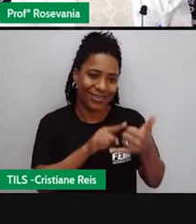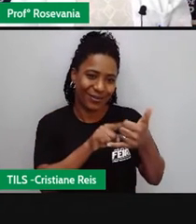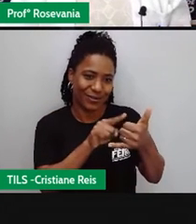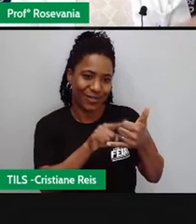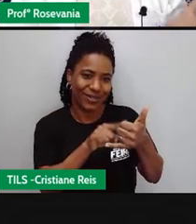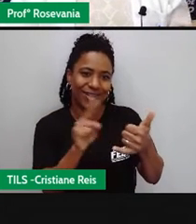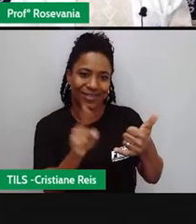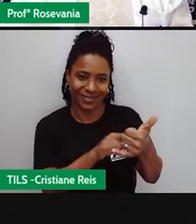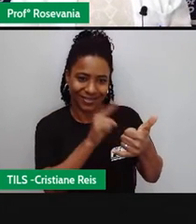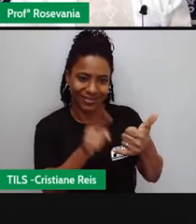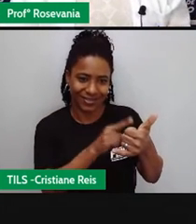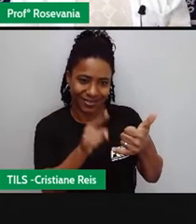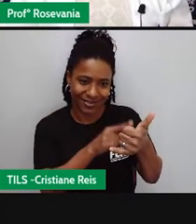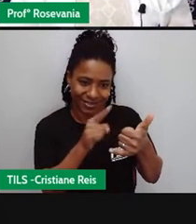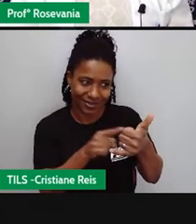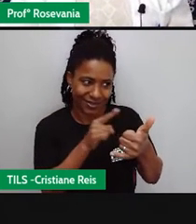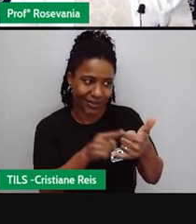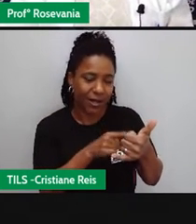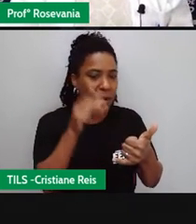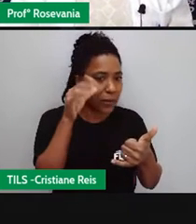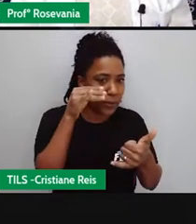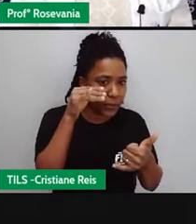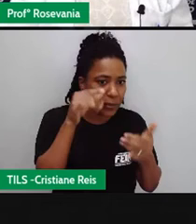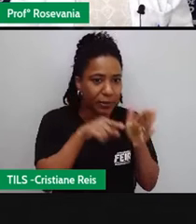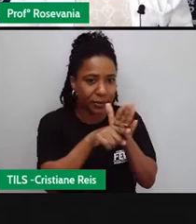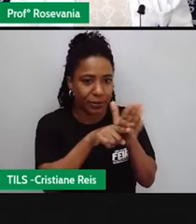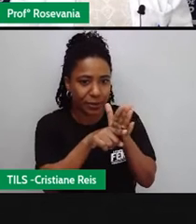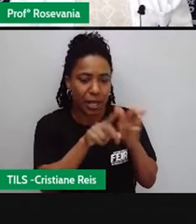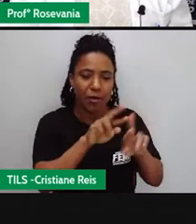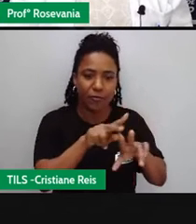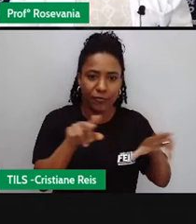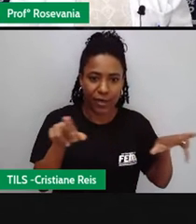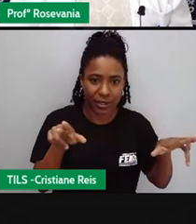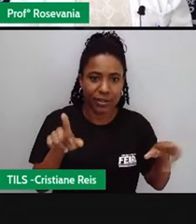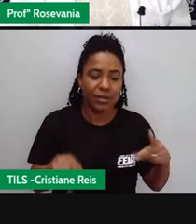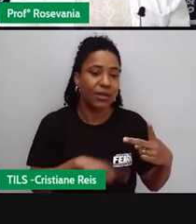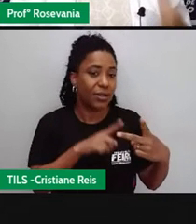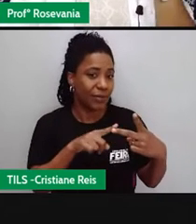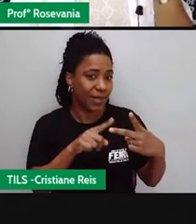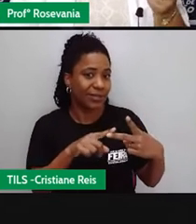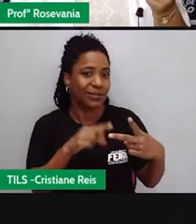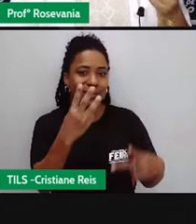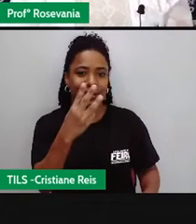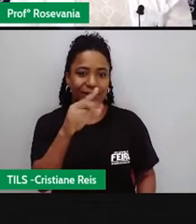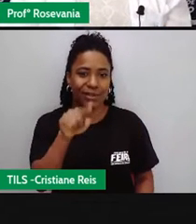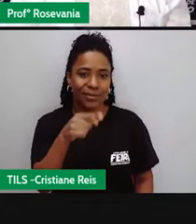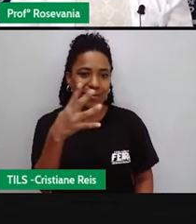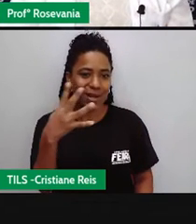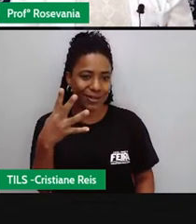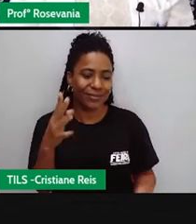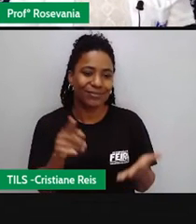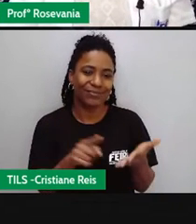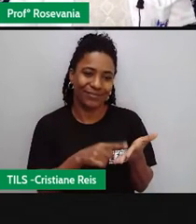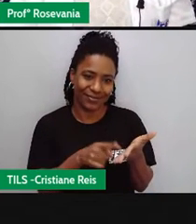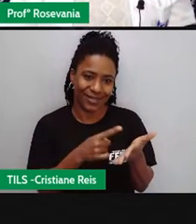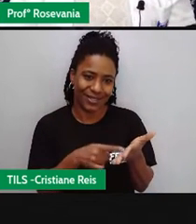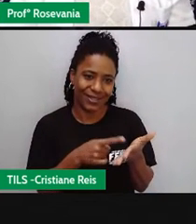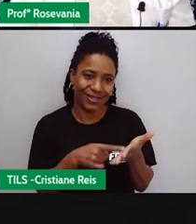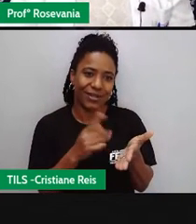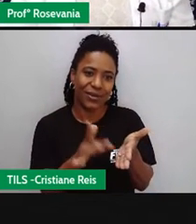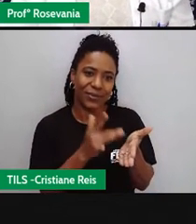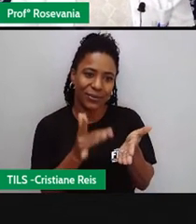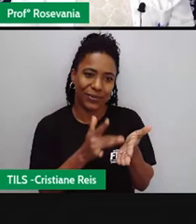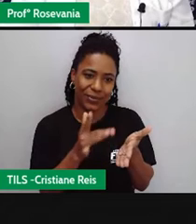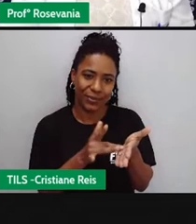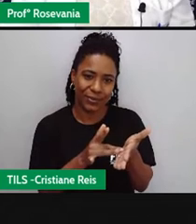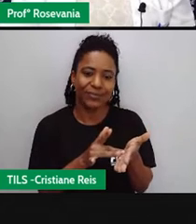um percentual também expressivo, vão utilizar o micro computador. Mas a maioria deles, na palminha da mão, ali, o celular. E isso é